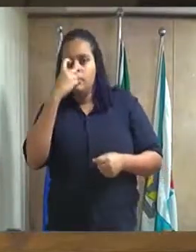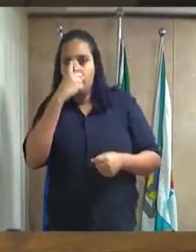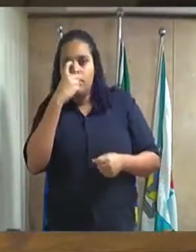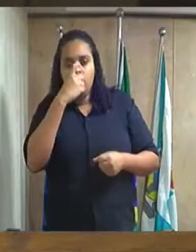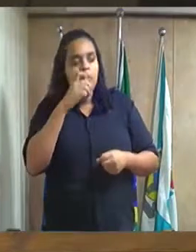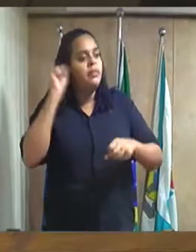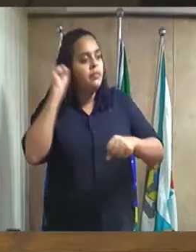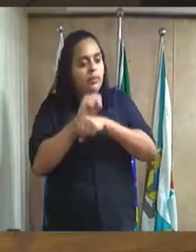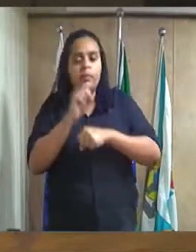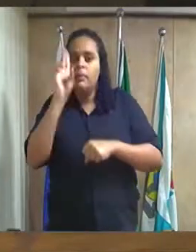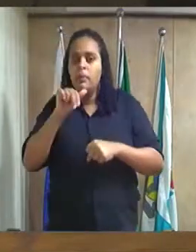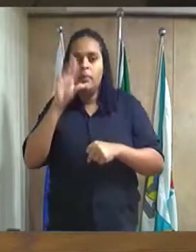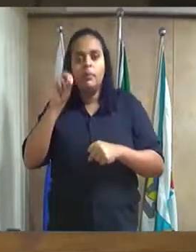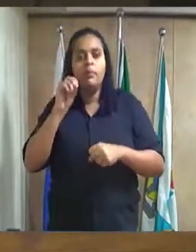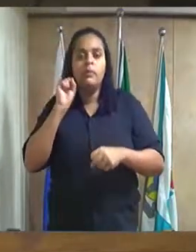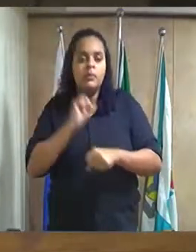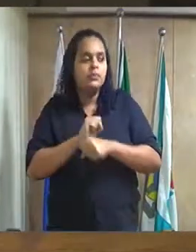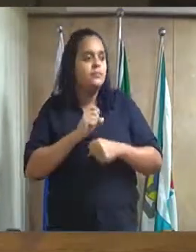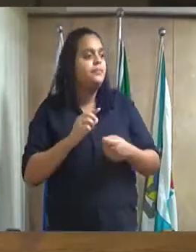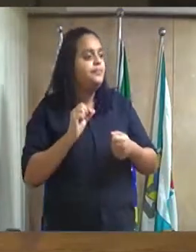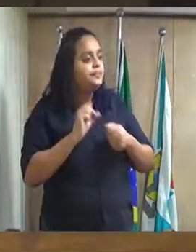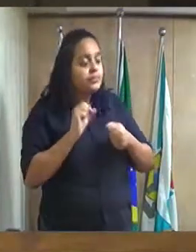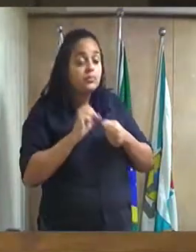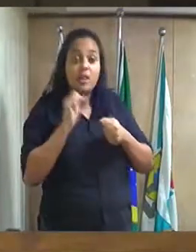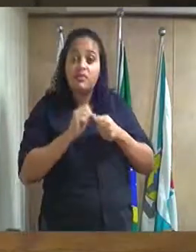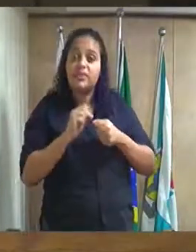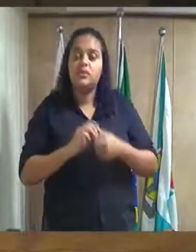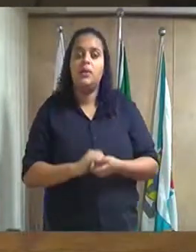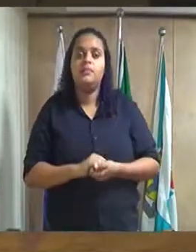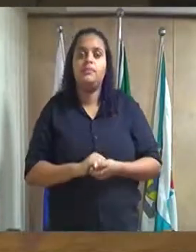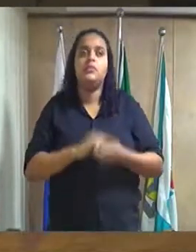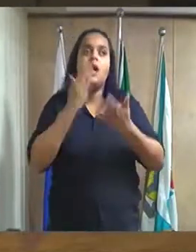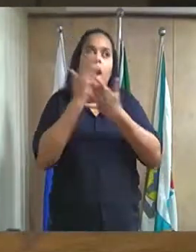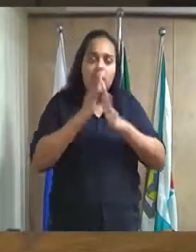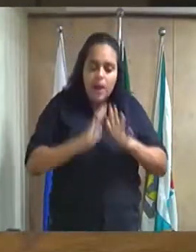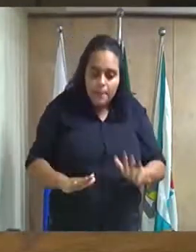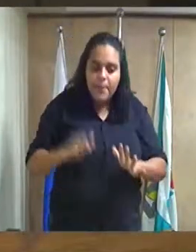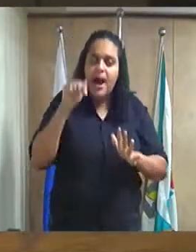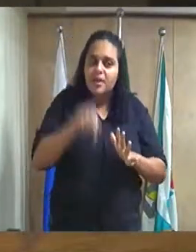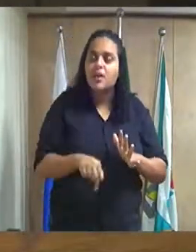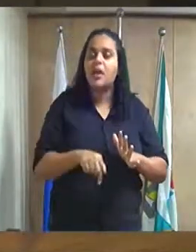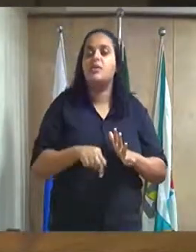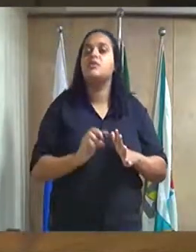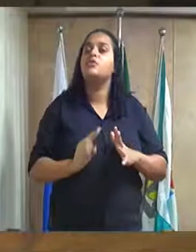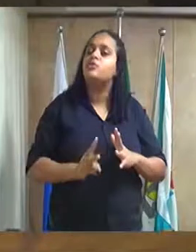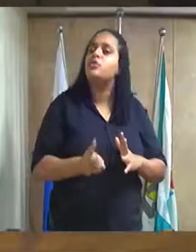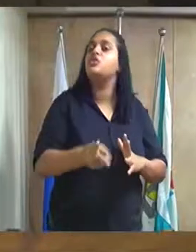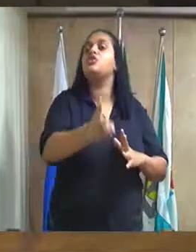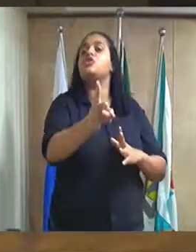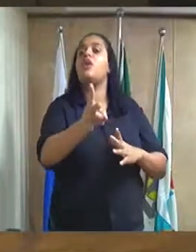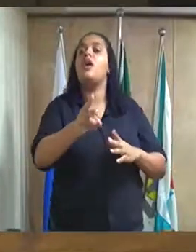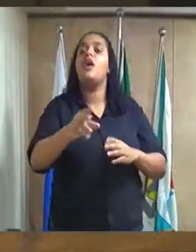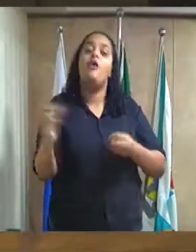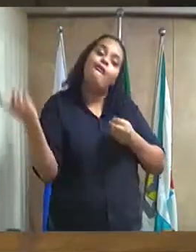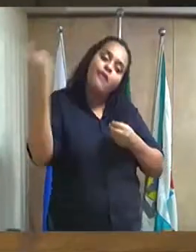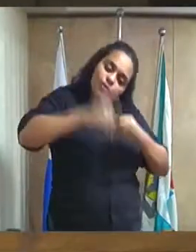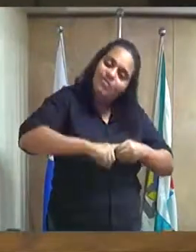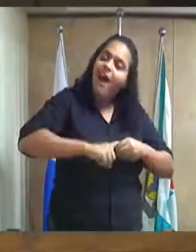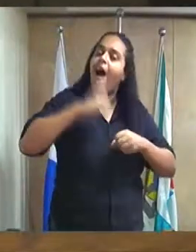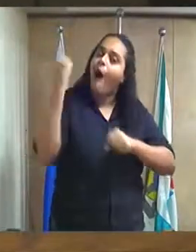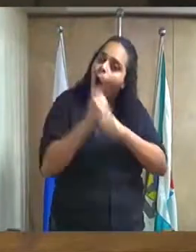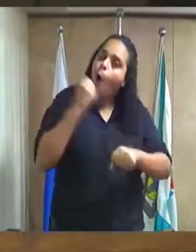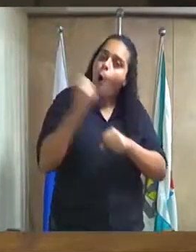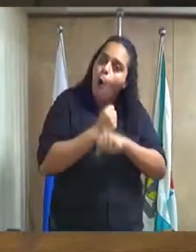não paramos um minuto sequer e acabaram essas eleições, nós estamos lá, a todo vapor lá, onde